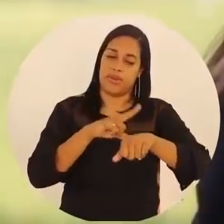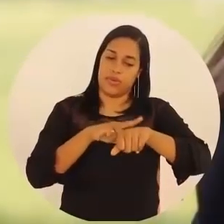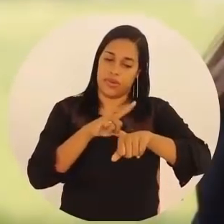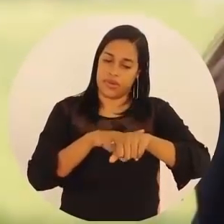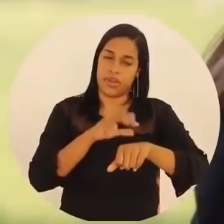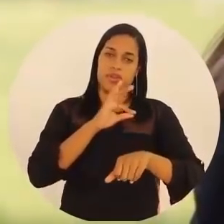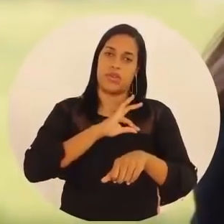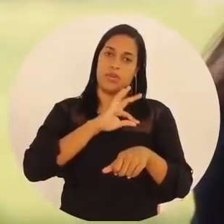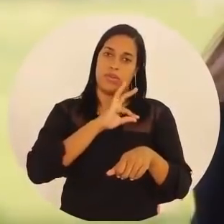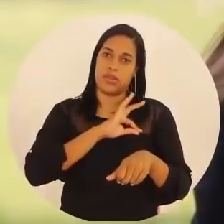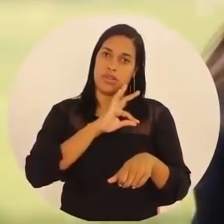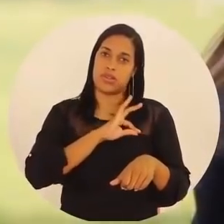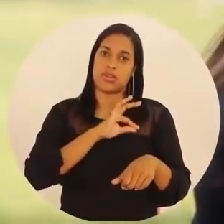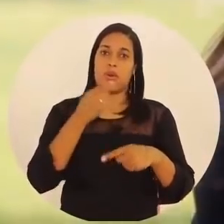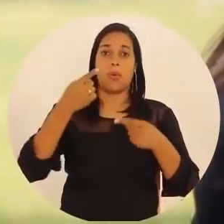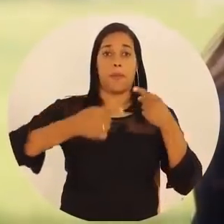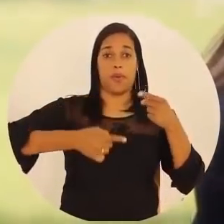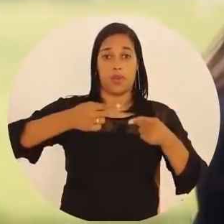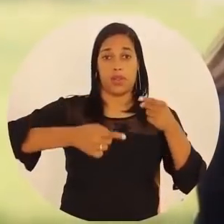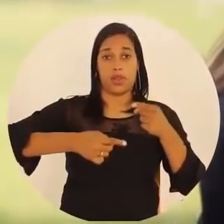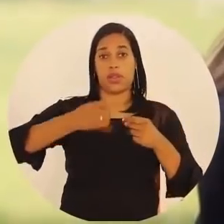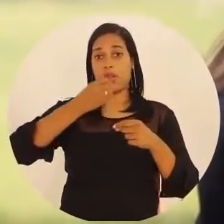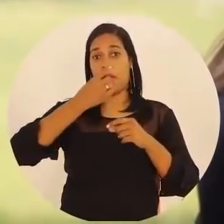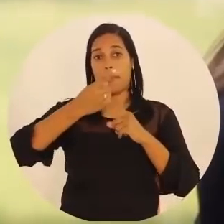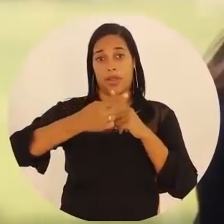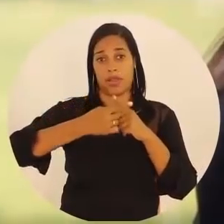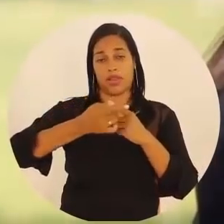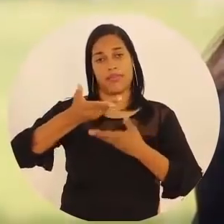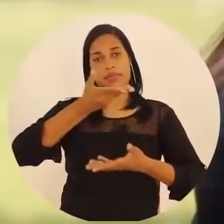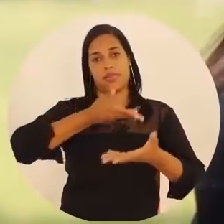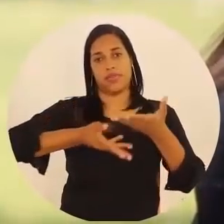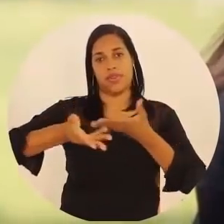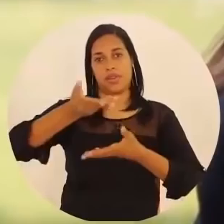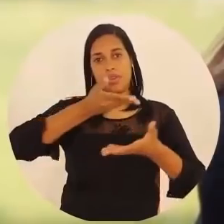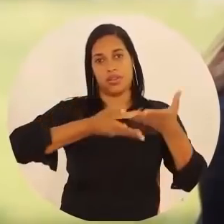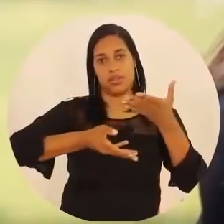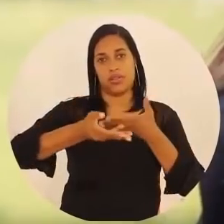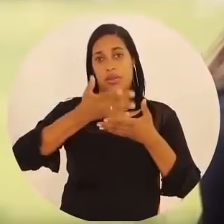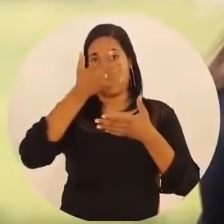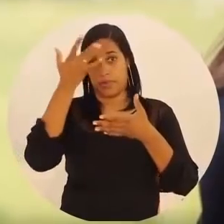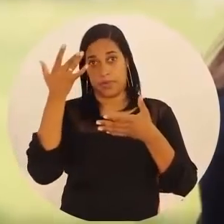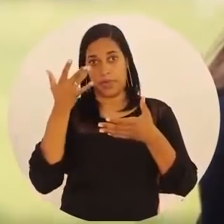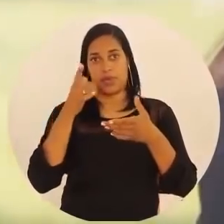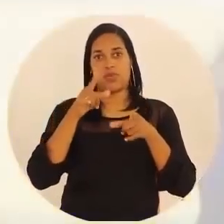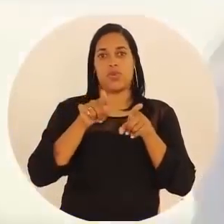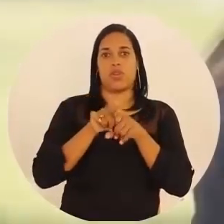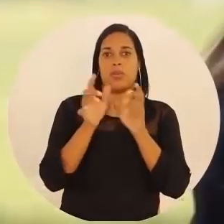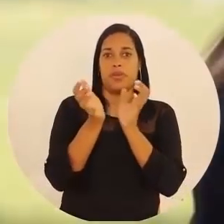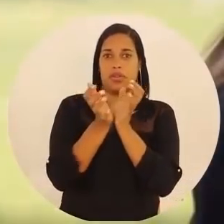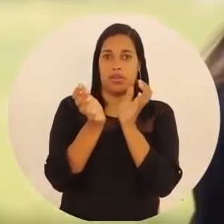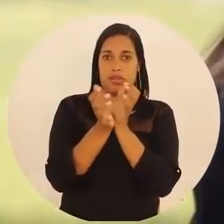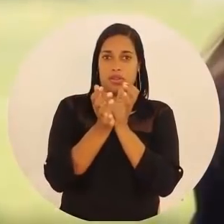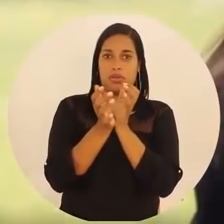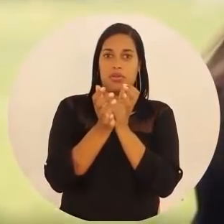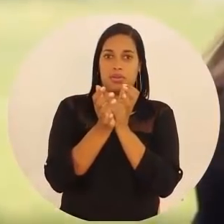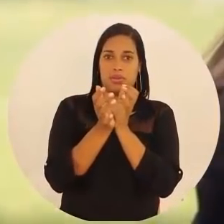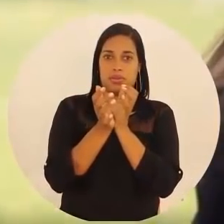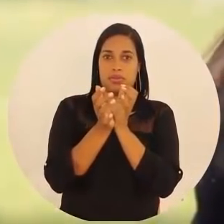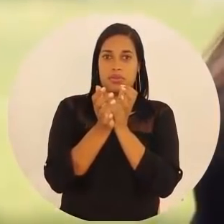horário, remuneração, política de benefícios, relacionamento interpessoal, entre equipe. E